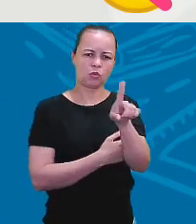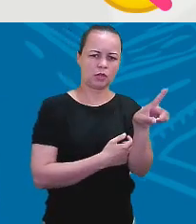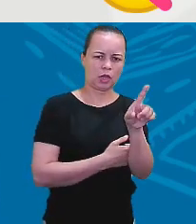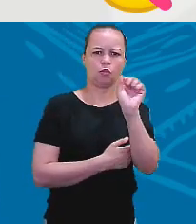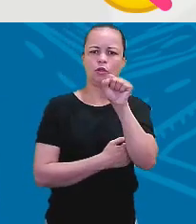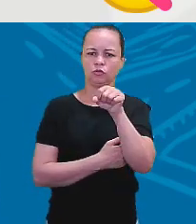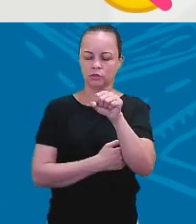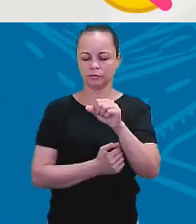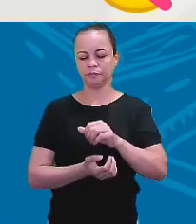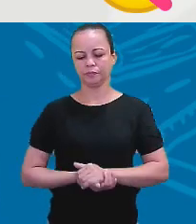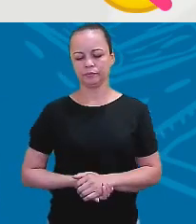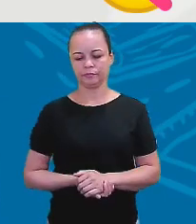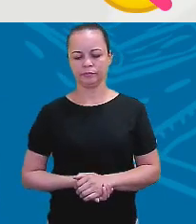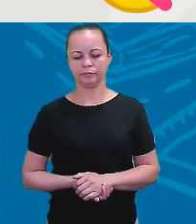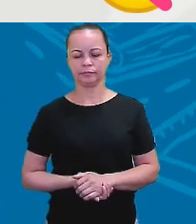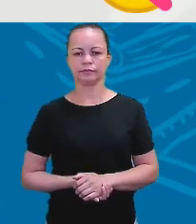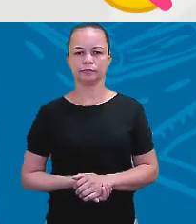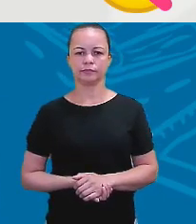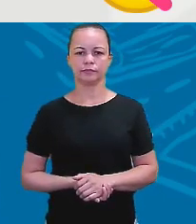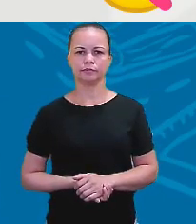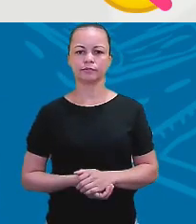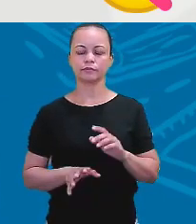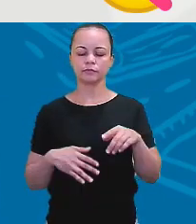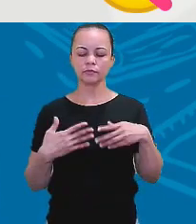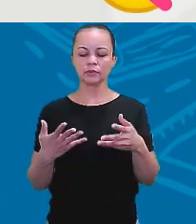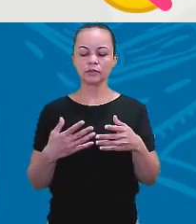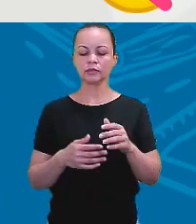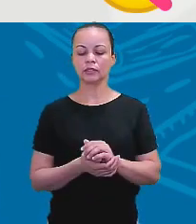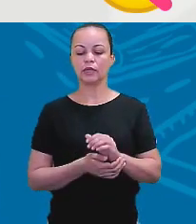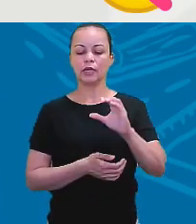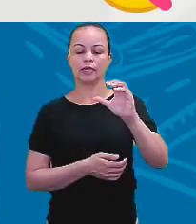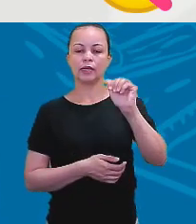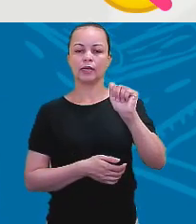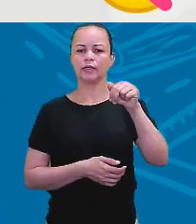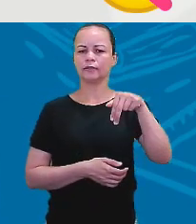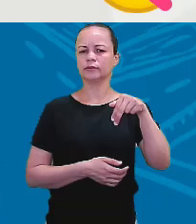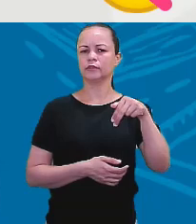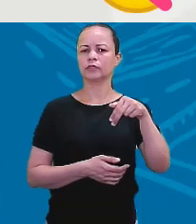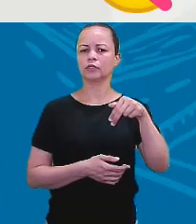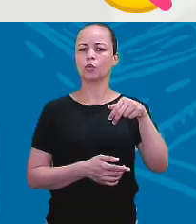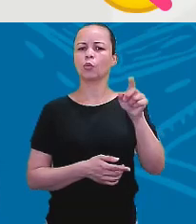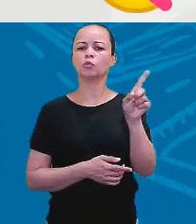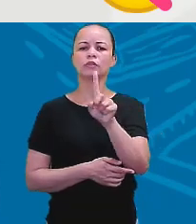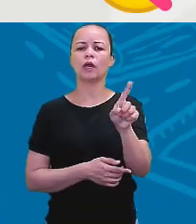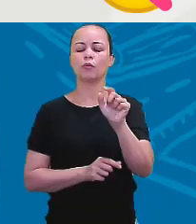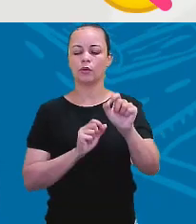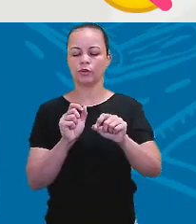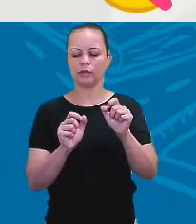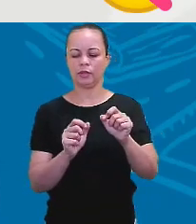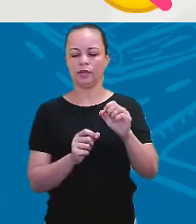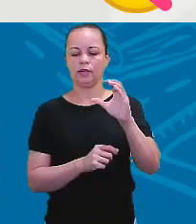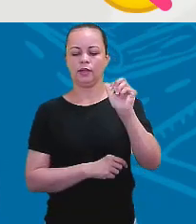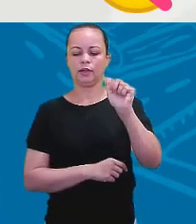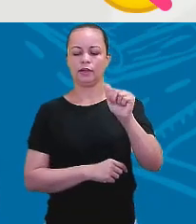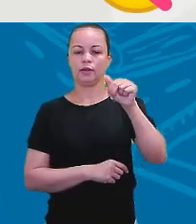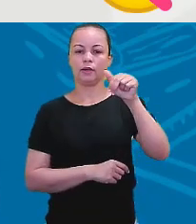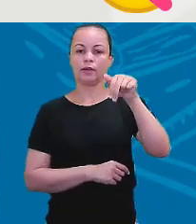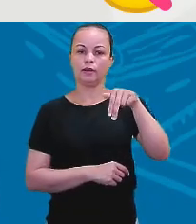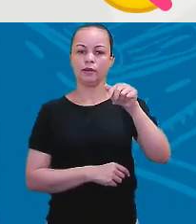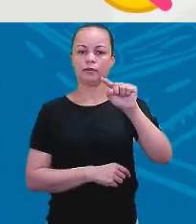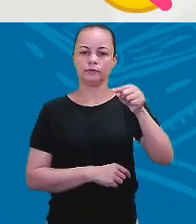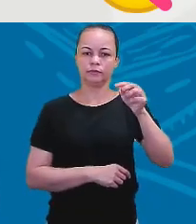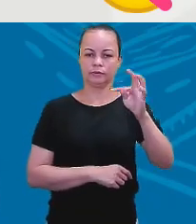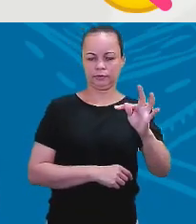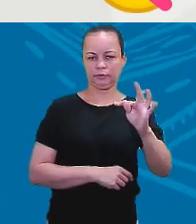Can é afirmativo. Qual é a negativa de can? Can't. Então, ó. Você fala francês. Não fala.